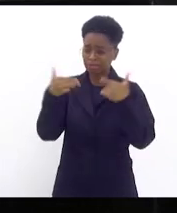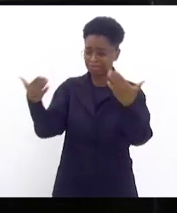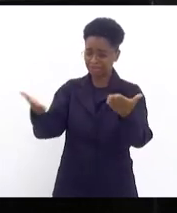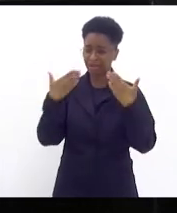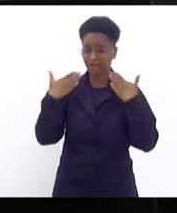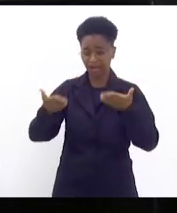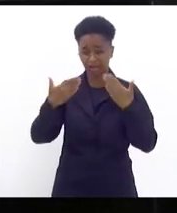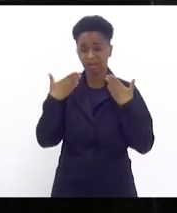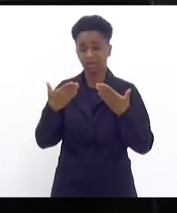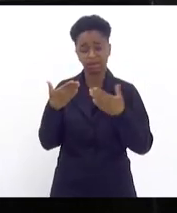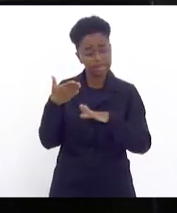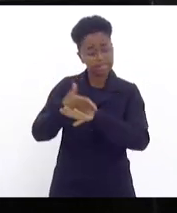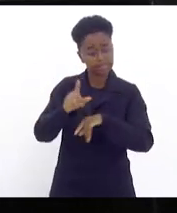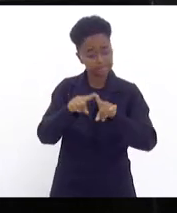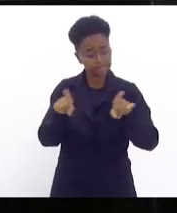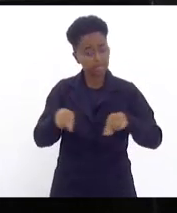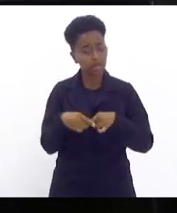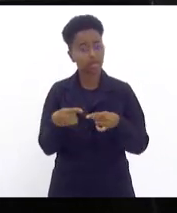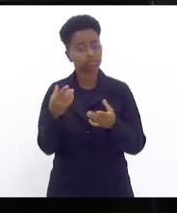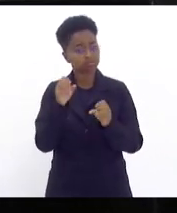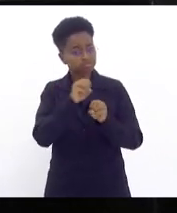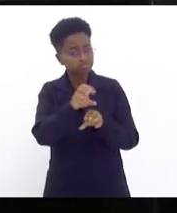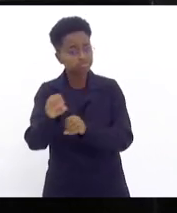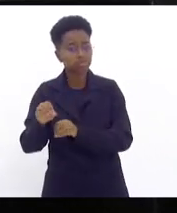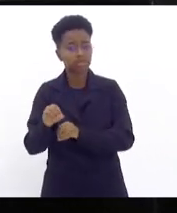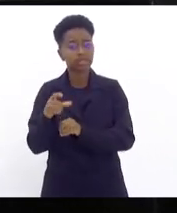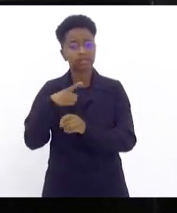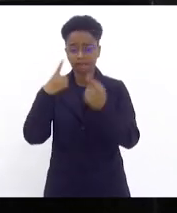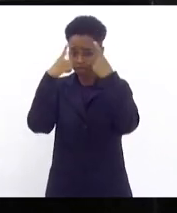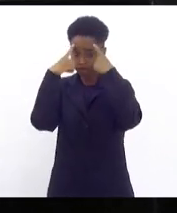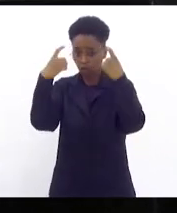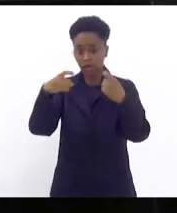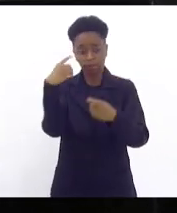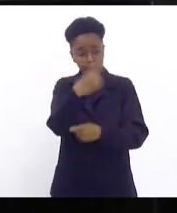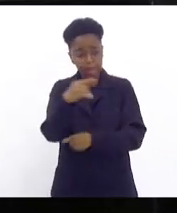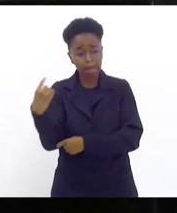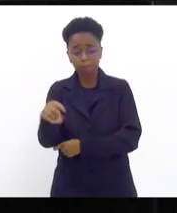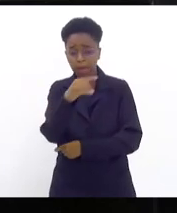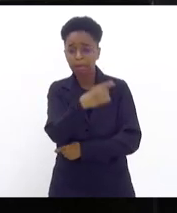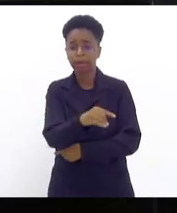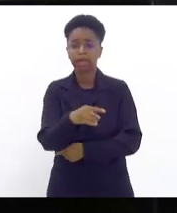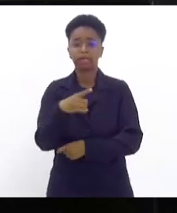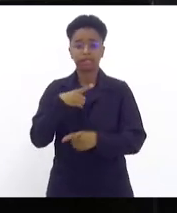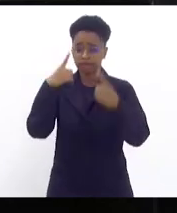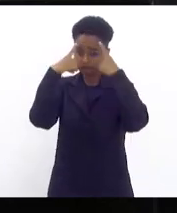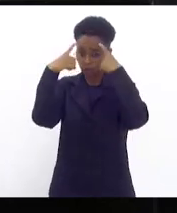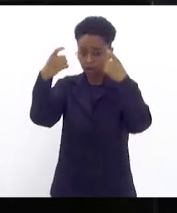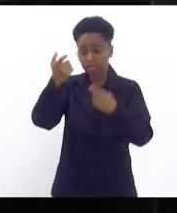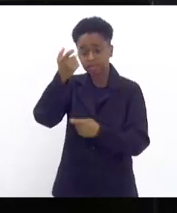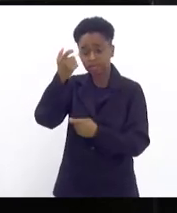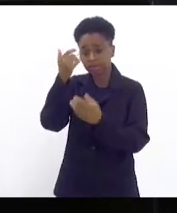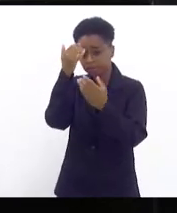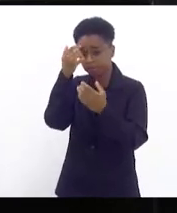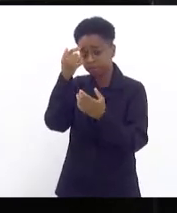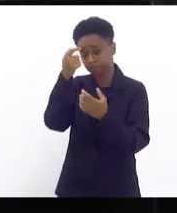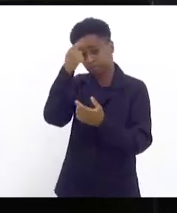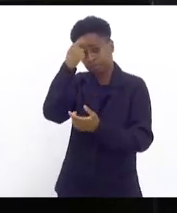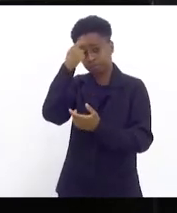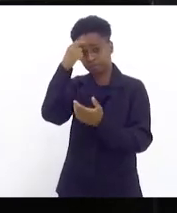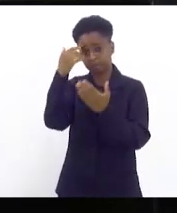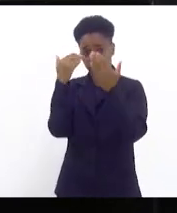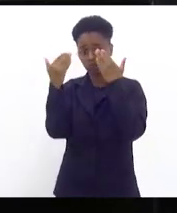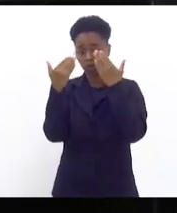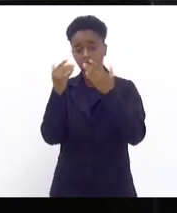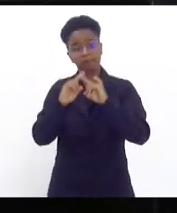para estar em sala de aula, sofrendo violência física, sofrendo violência mental e ainda assim